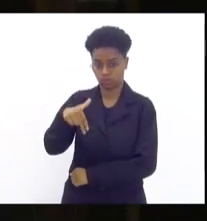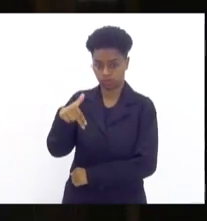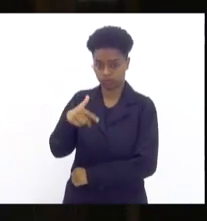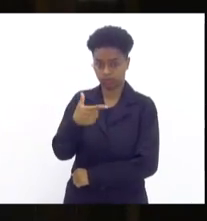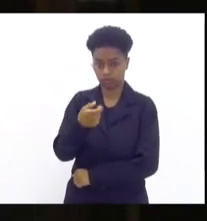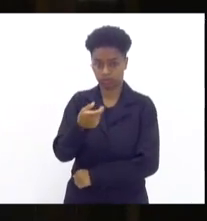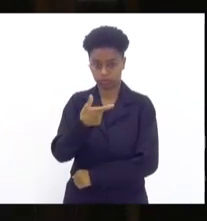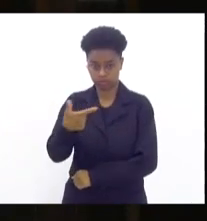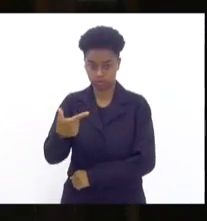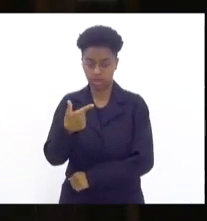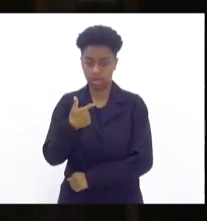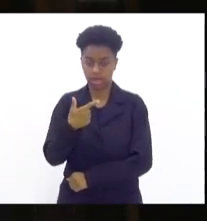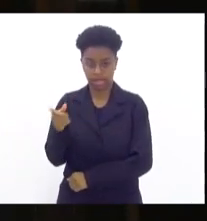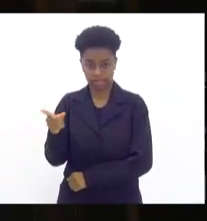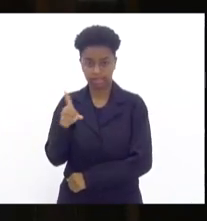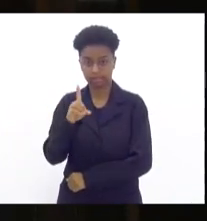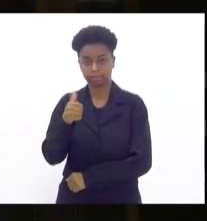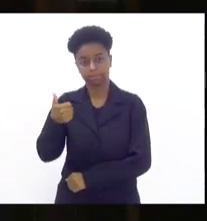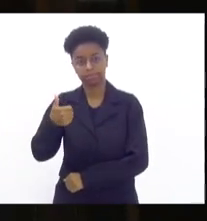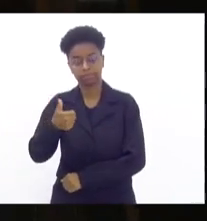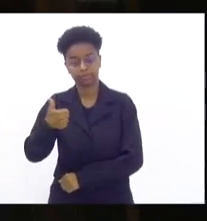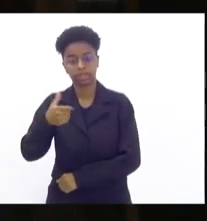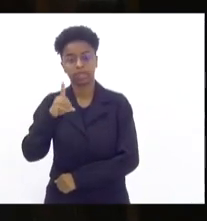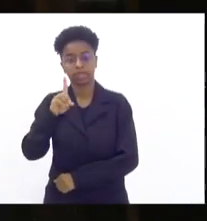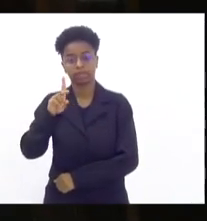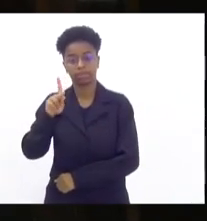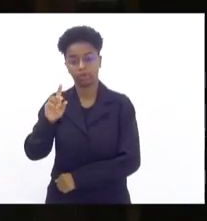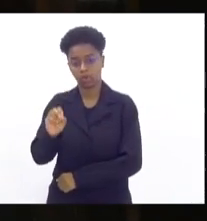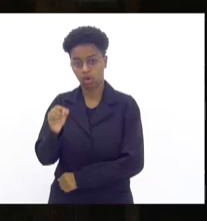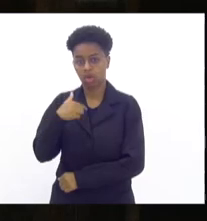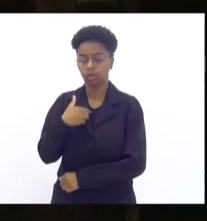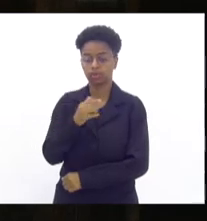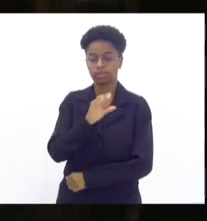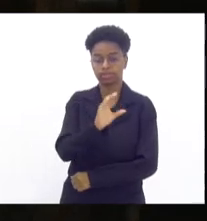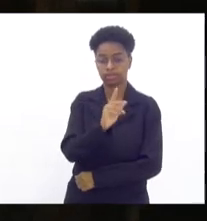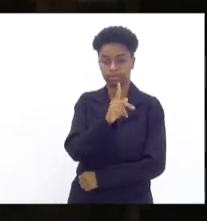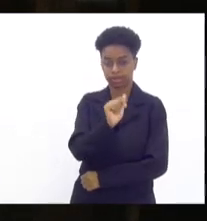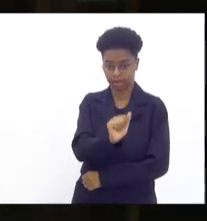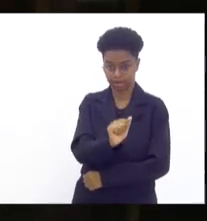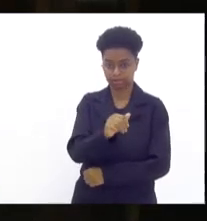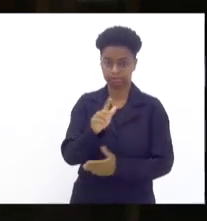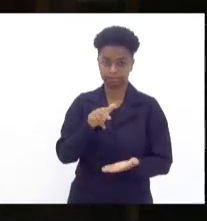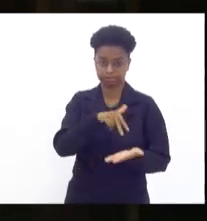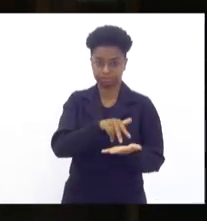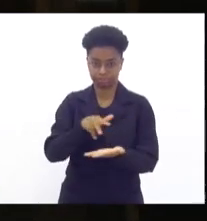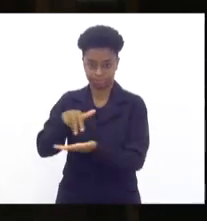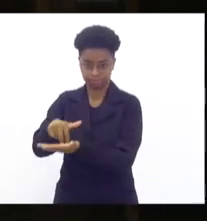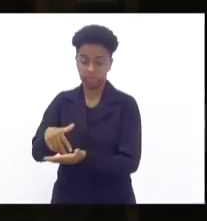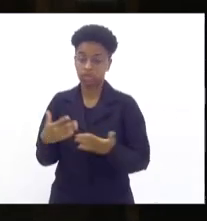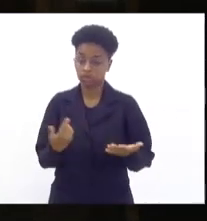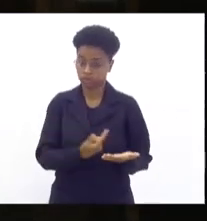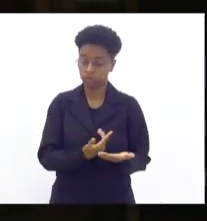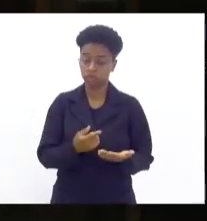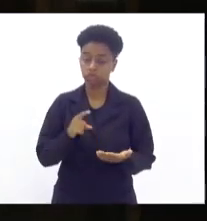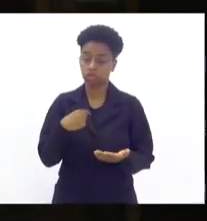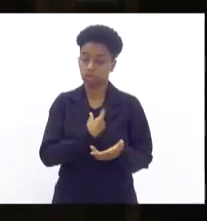assumiu o primeiro CPA. E a gente verificou essa demanda muito grande realmente